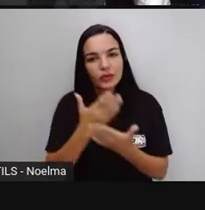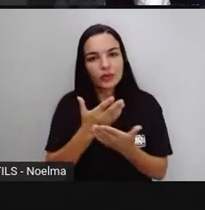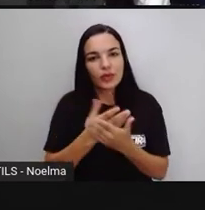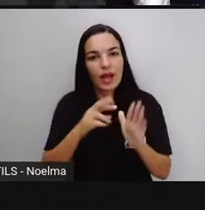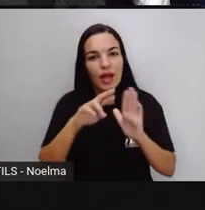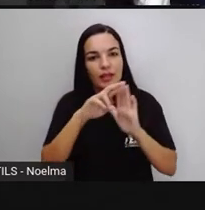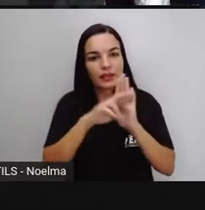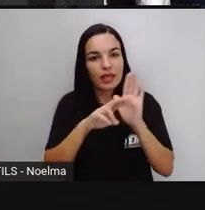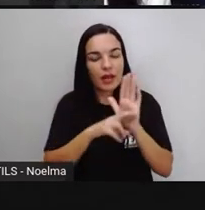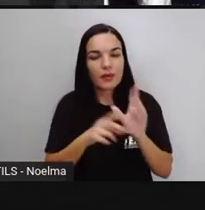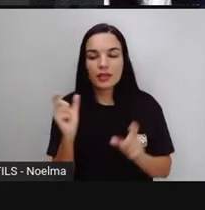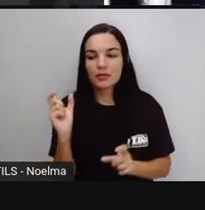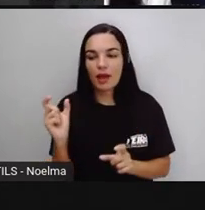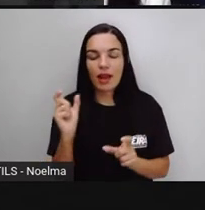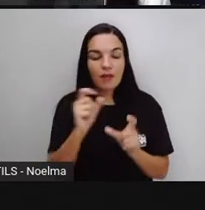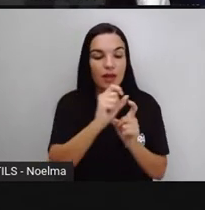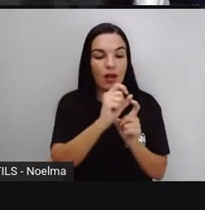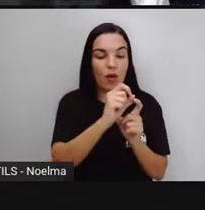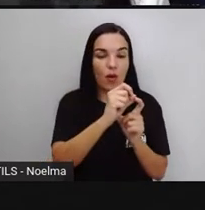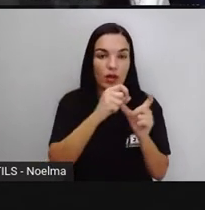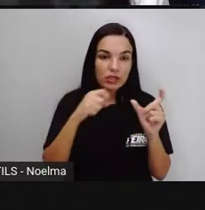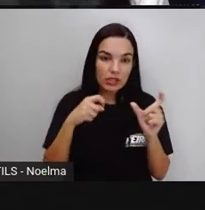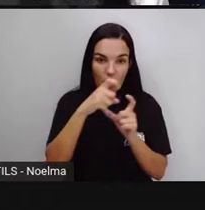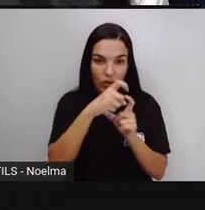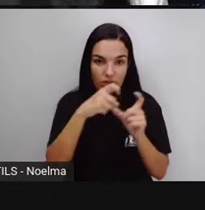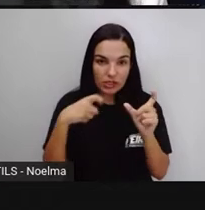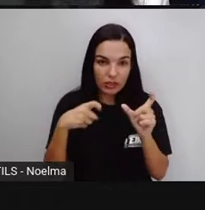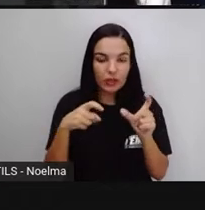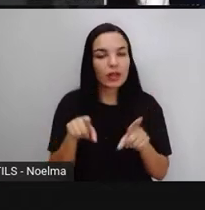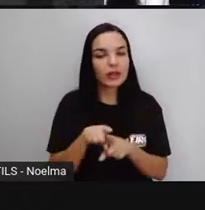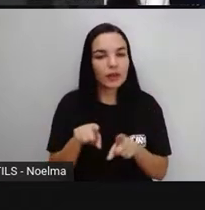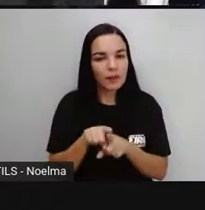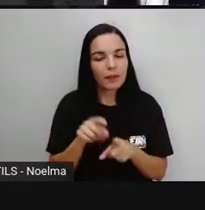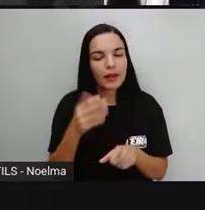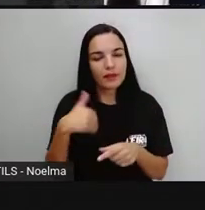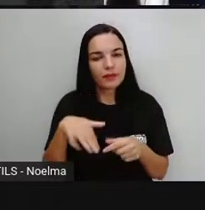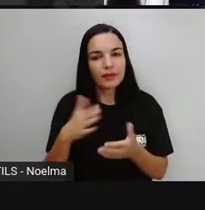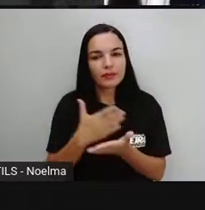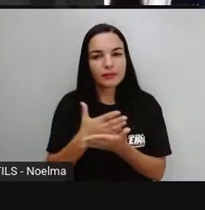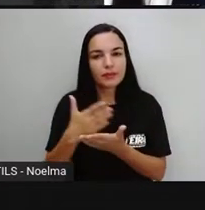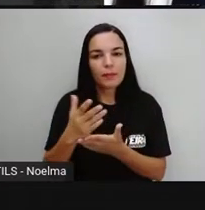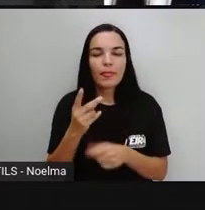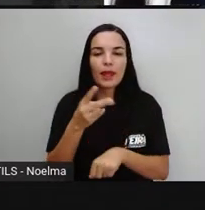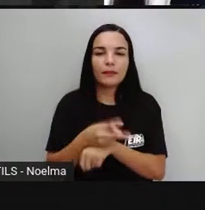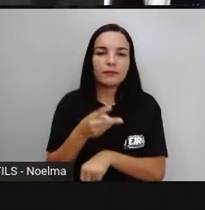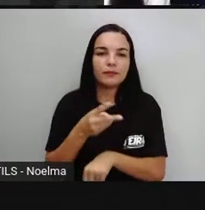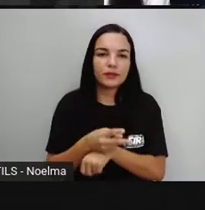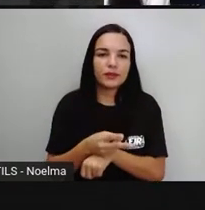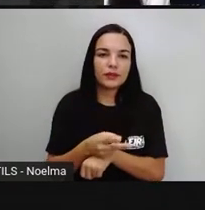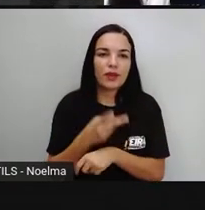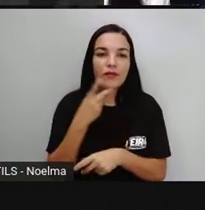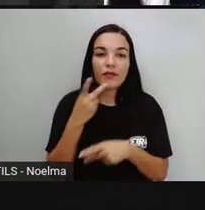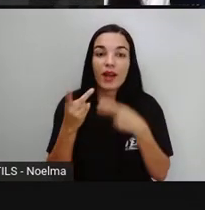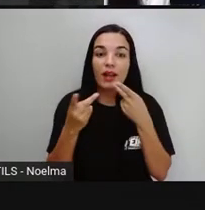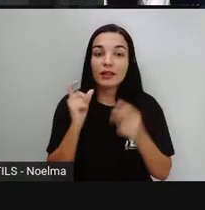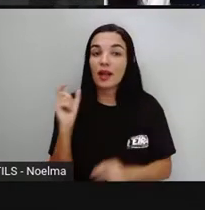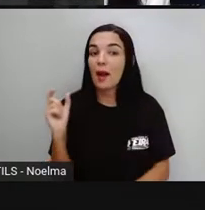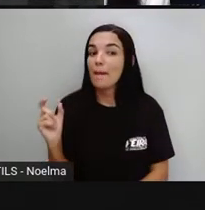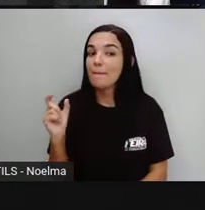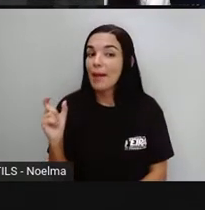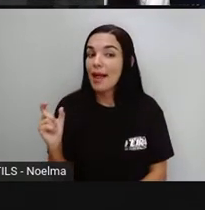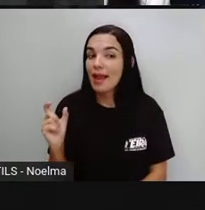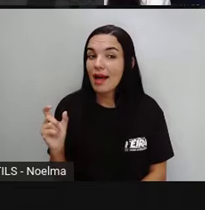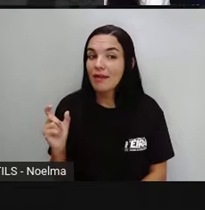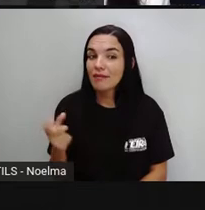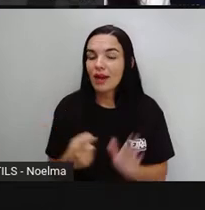palavras oxítonas dessa palavra e de outras palavras também. A prova vai iniciar aí com o vídeo falando da palavra de